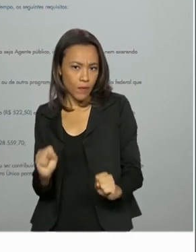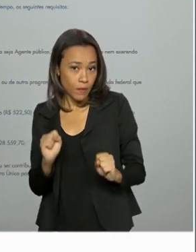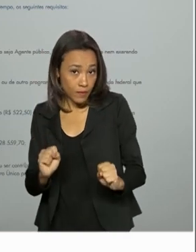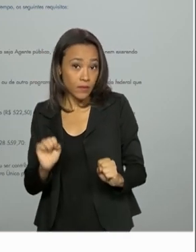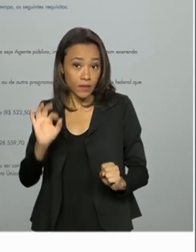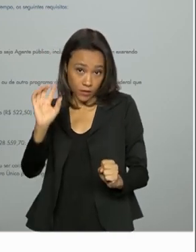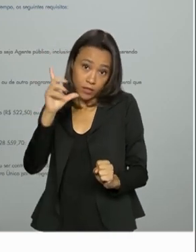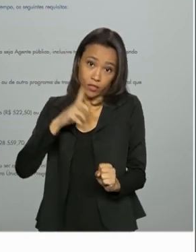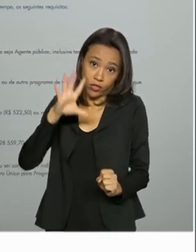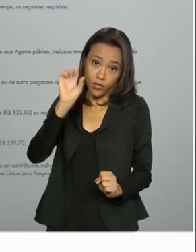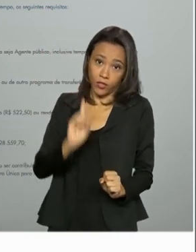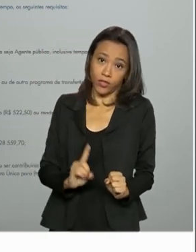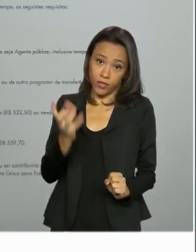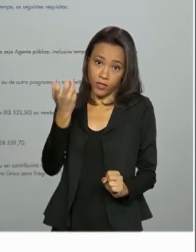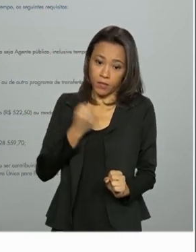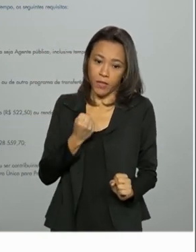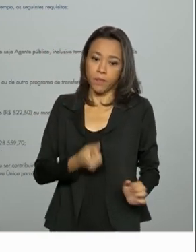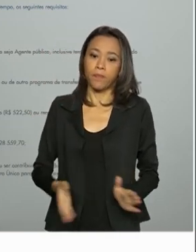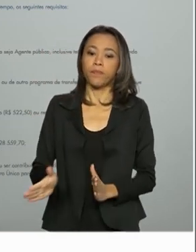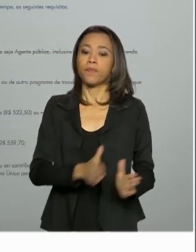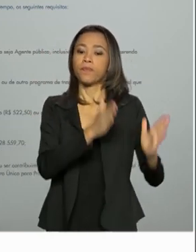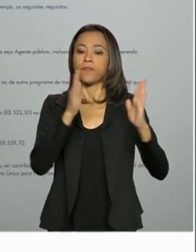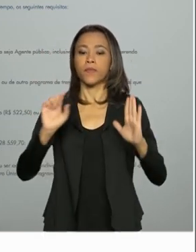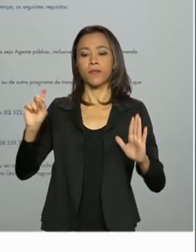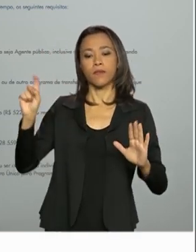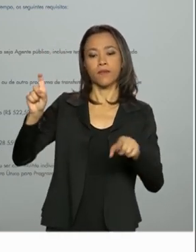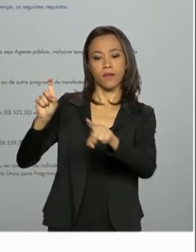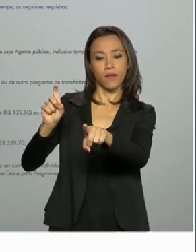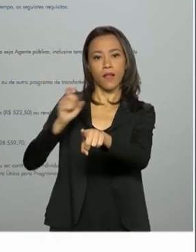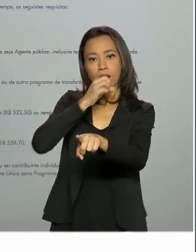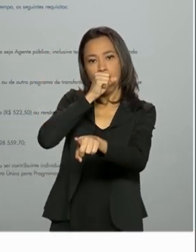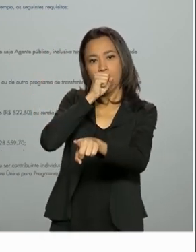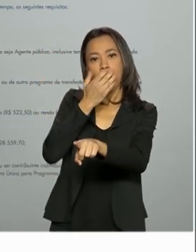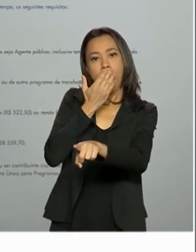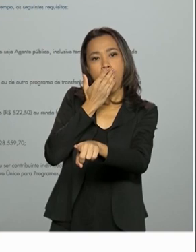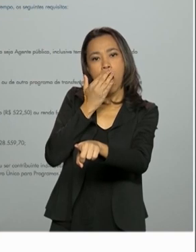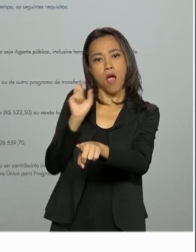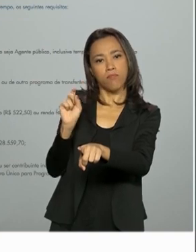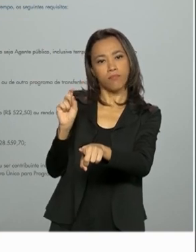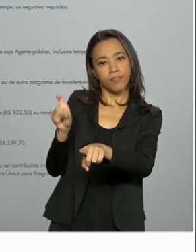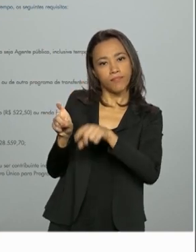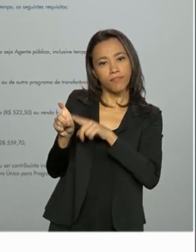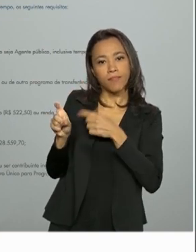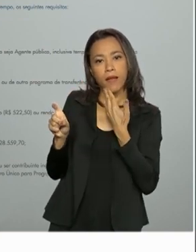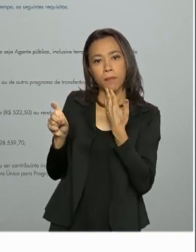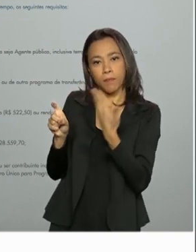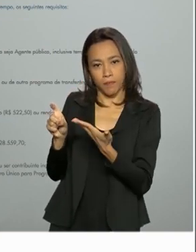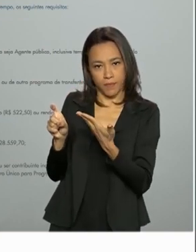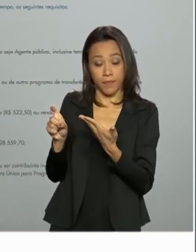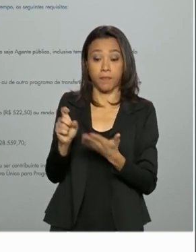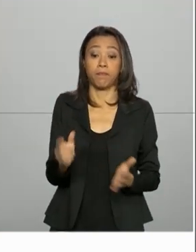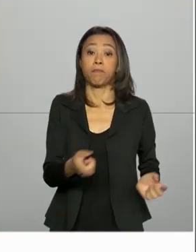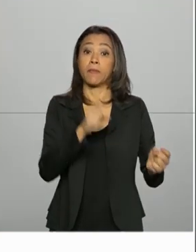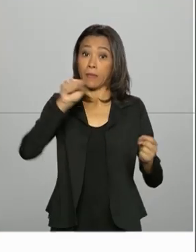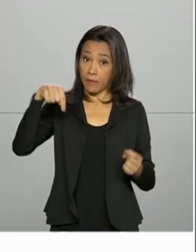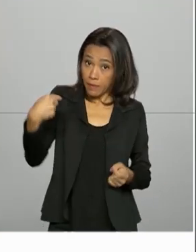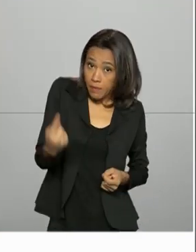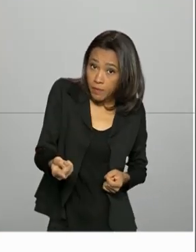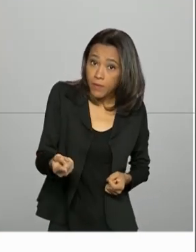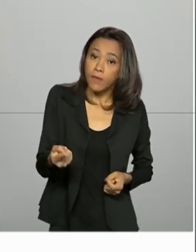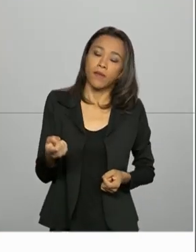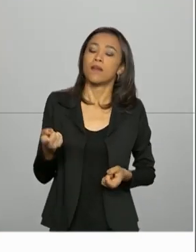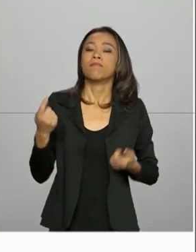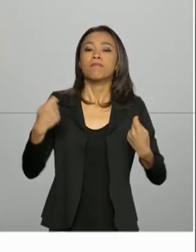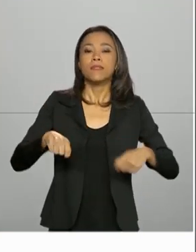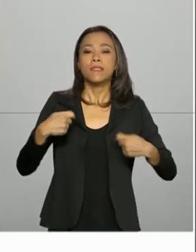canto superior direito, clique no botão laranja para realizar sua solicitação. A partir daí, é